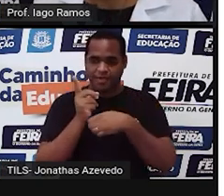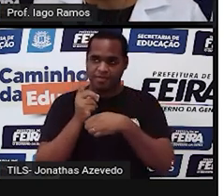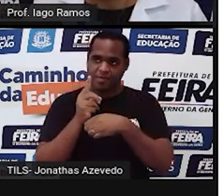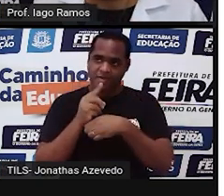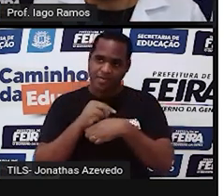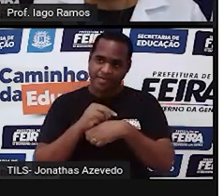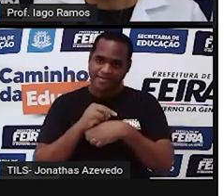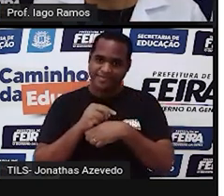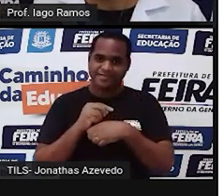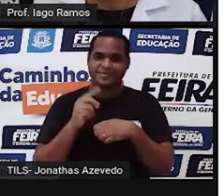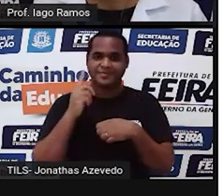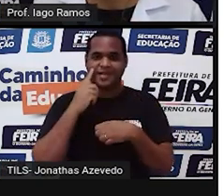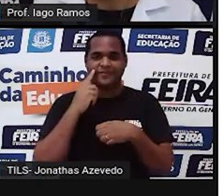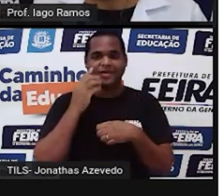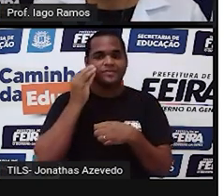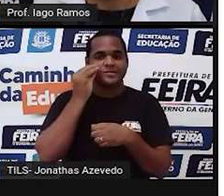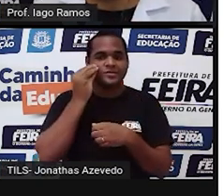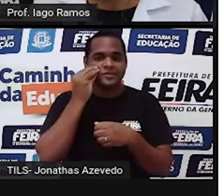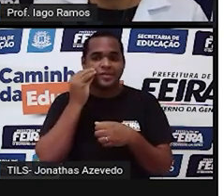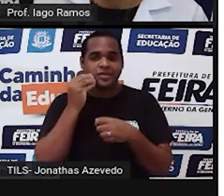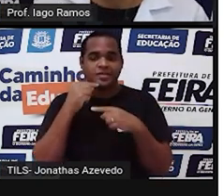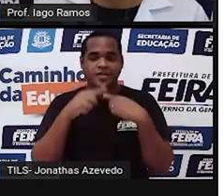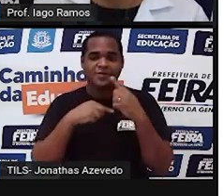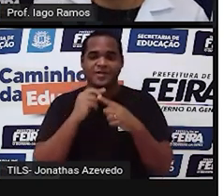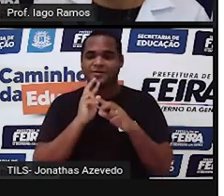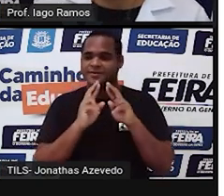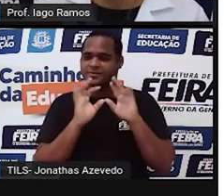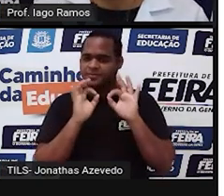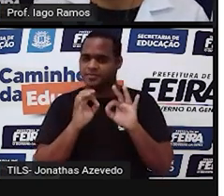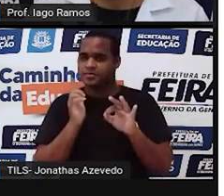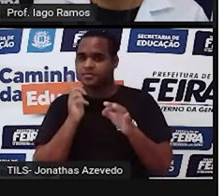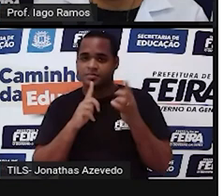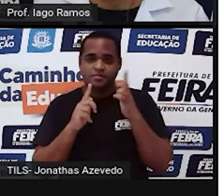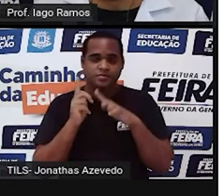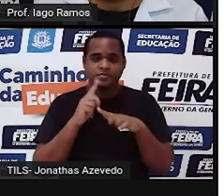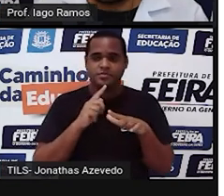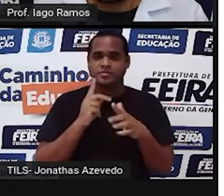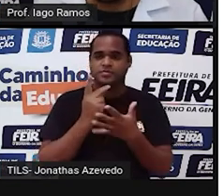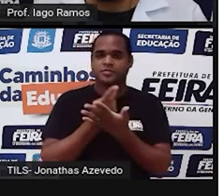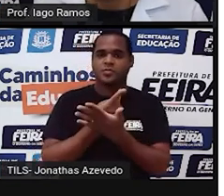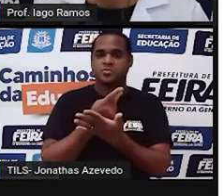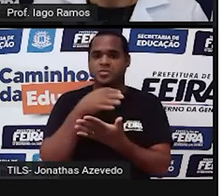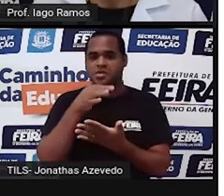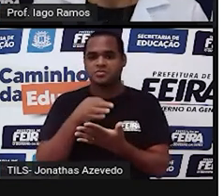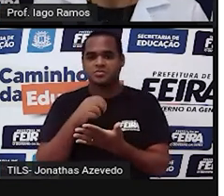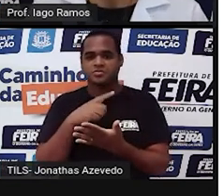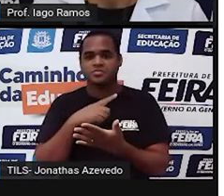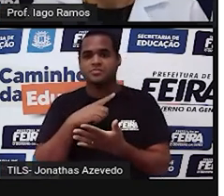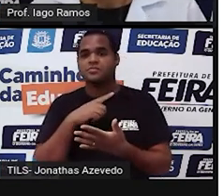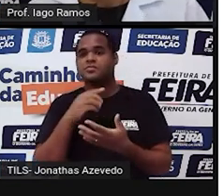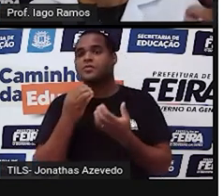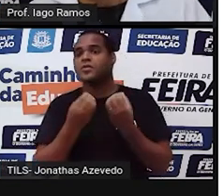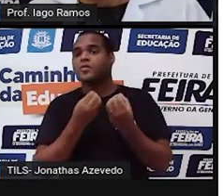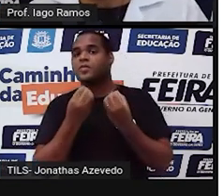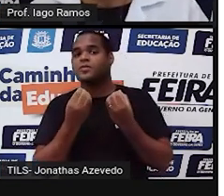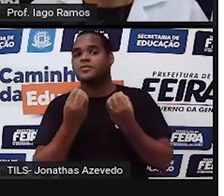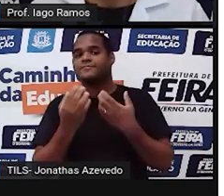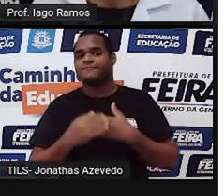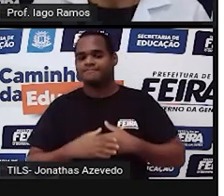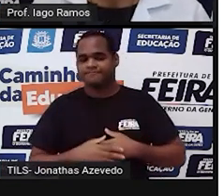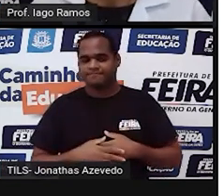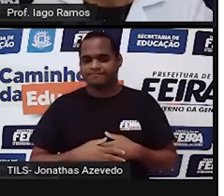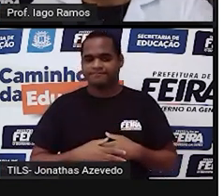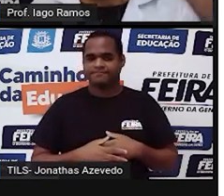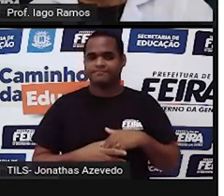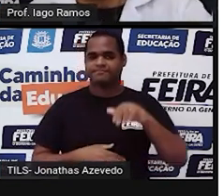acabando verificando já já se você acertou ou se você errou. E aí item